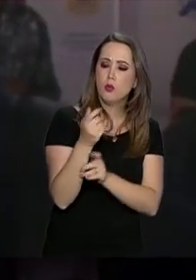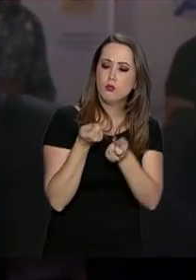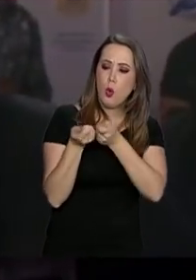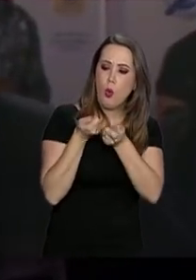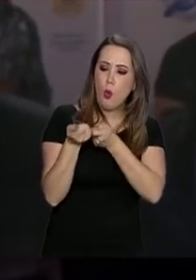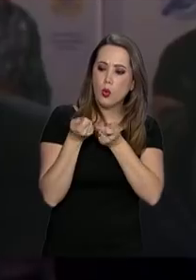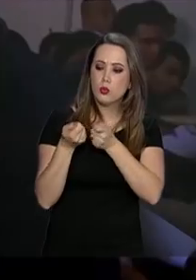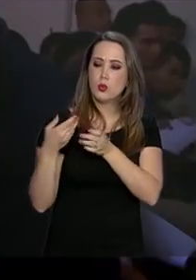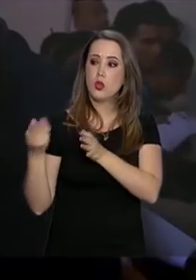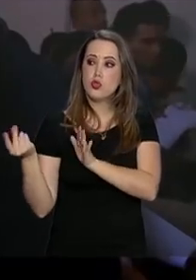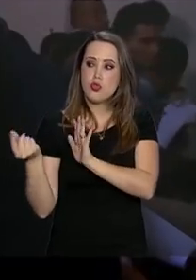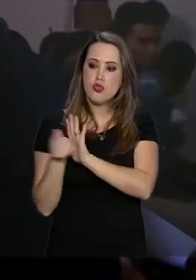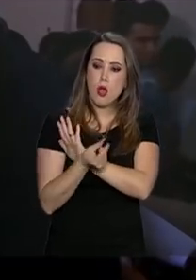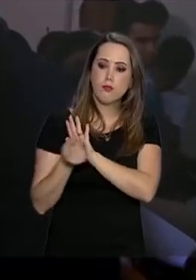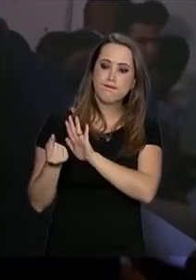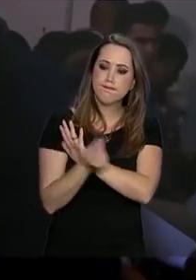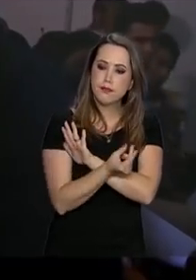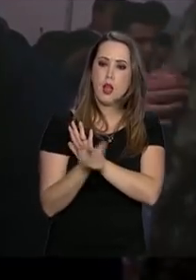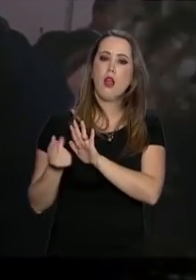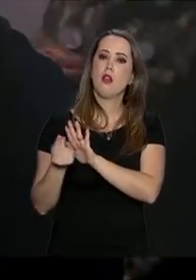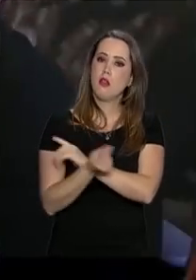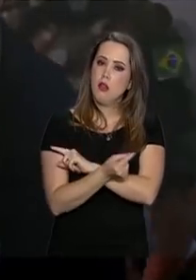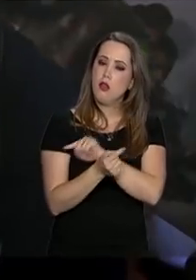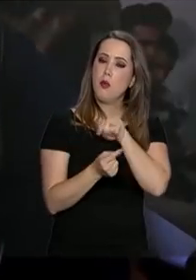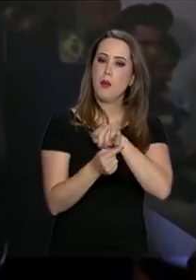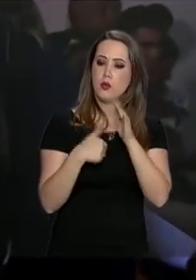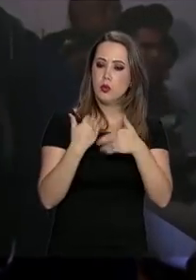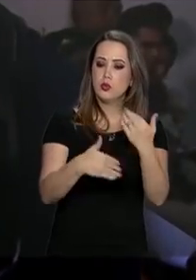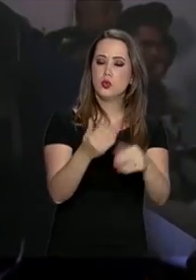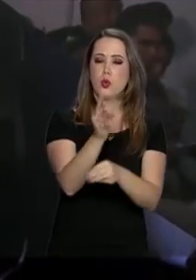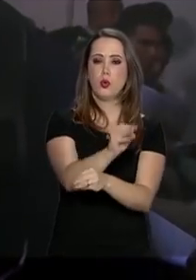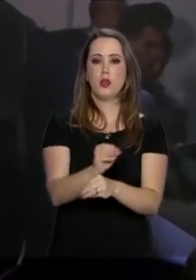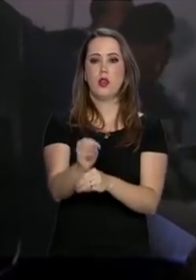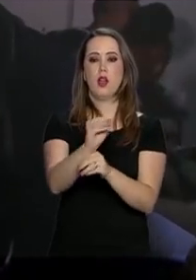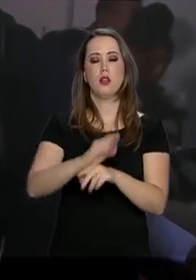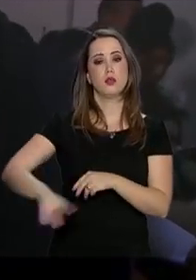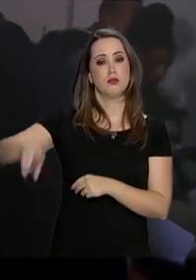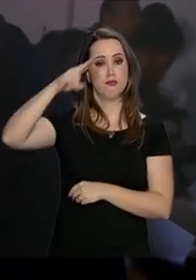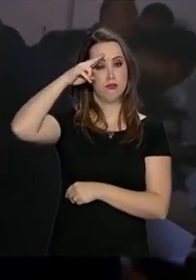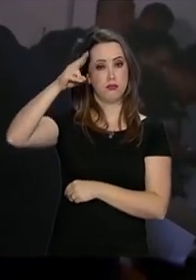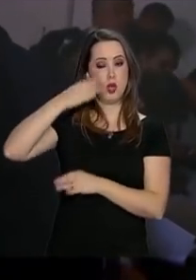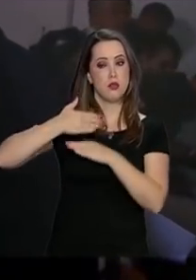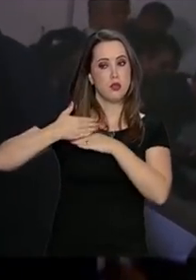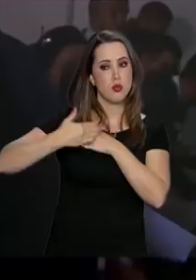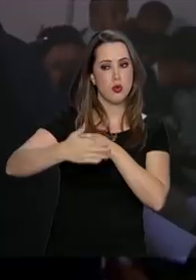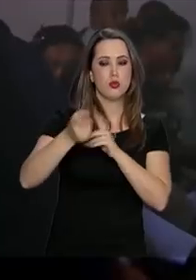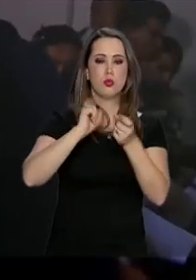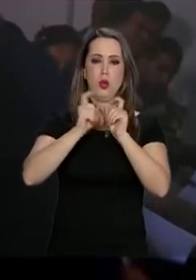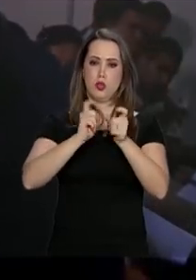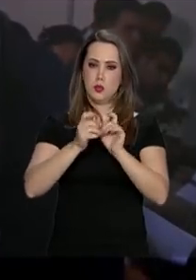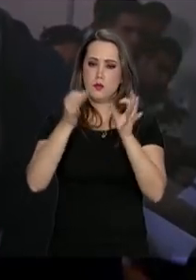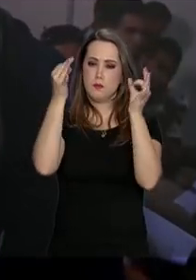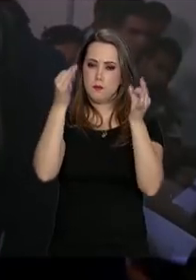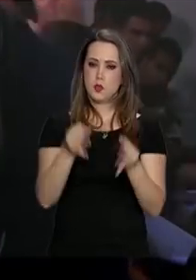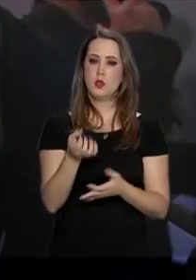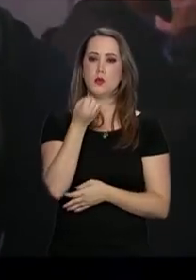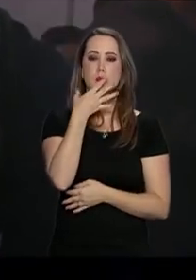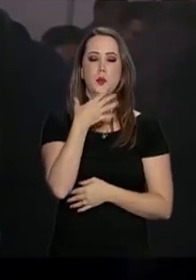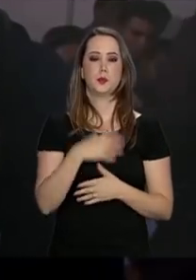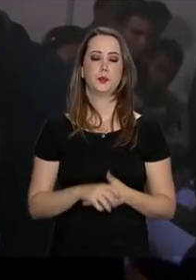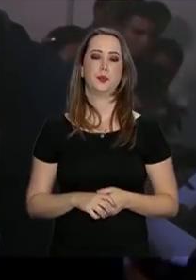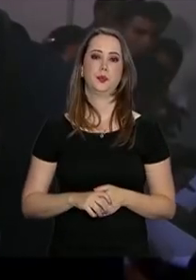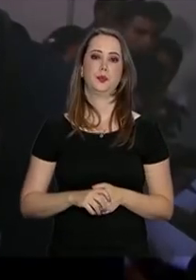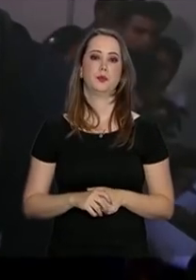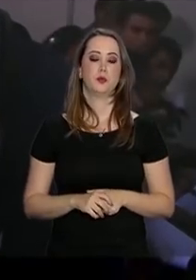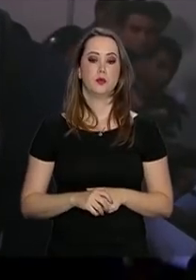rígido das verbas para que operações como essas possam prosseguir e que o Exército tem mantido uma boa gestão dos recursos. O